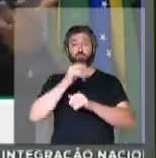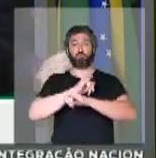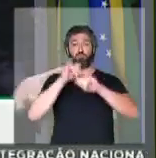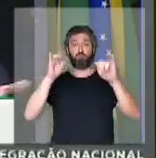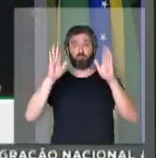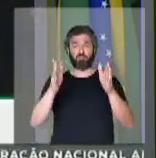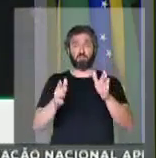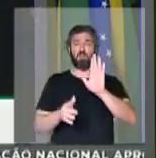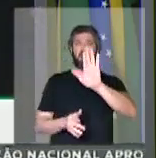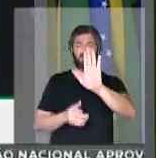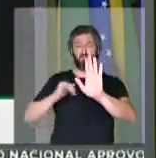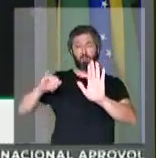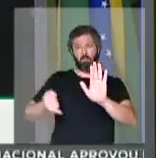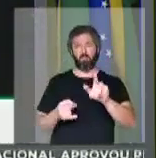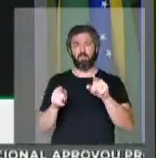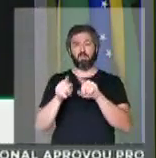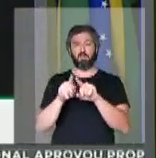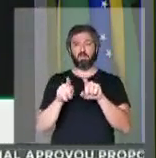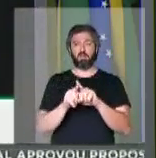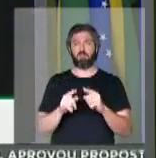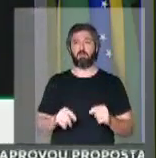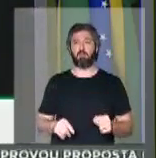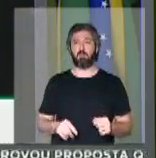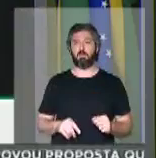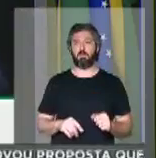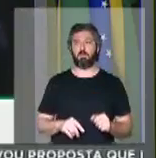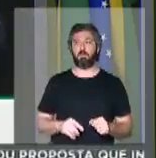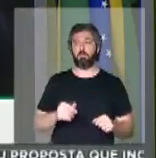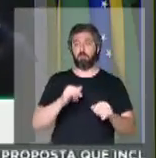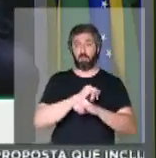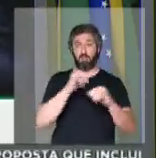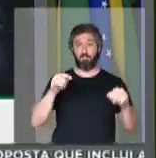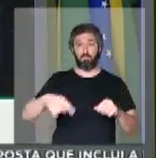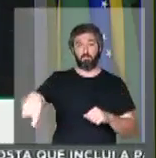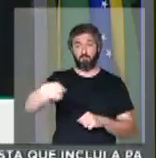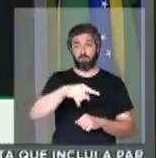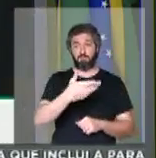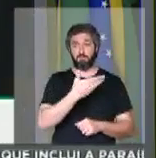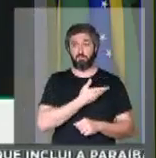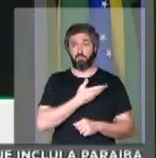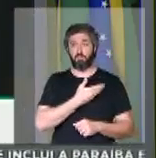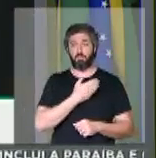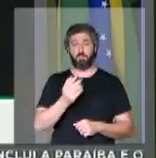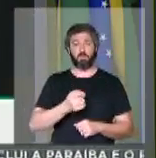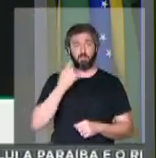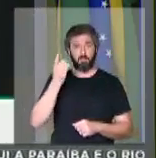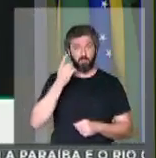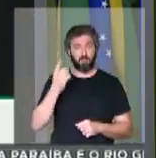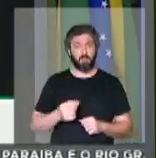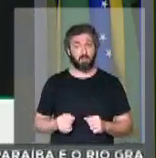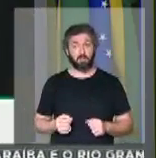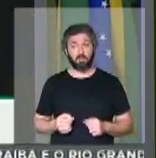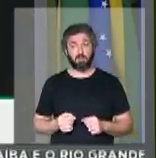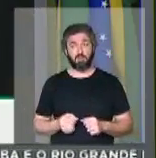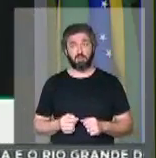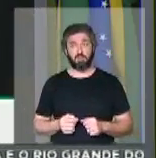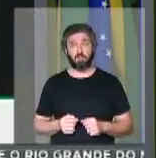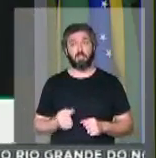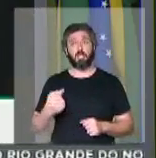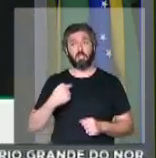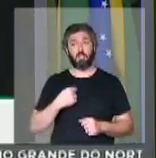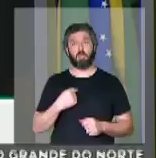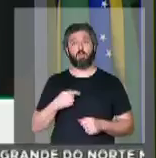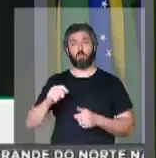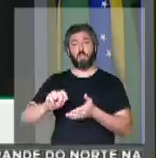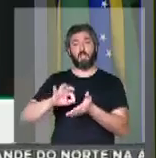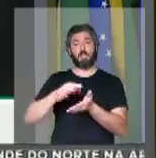divulgado, aliás, aproveito essa oportunidade para informar todos os meus amigos e amigas, deputados e deputadas, que